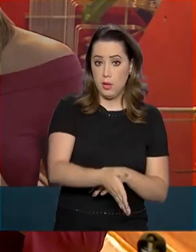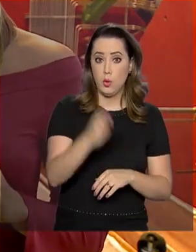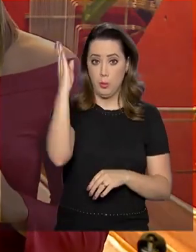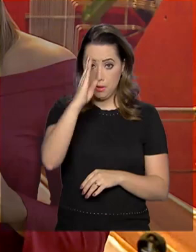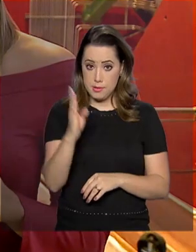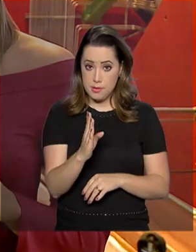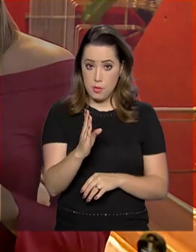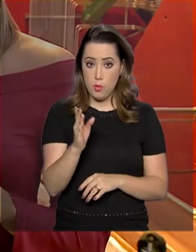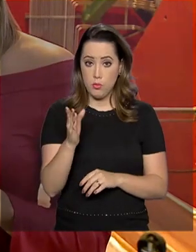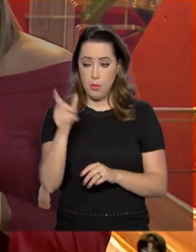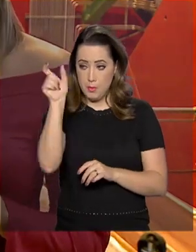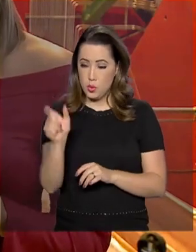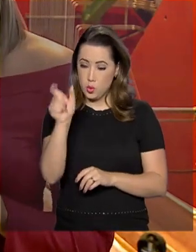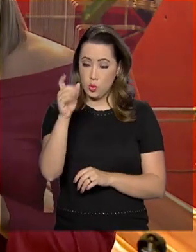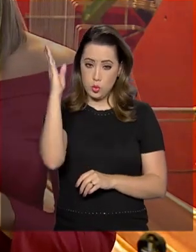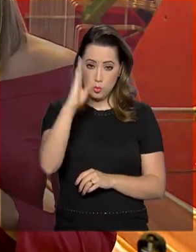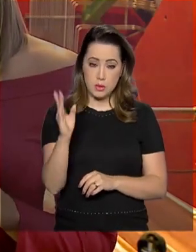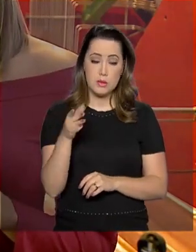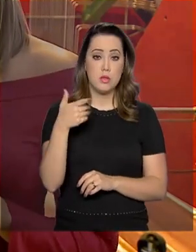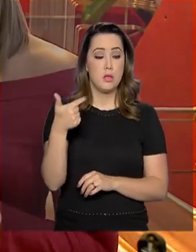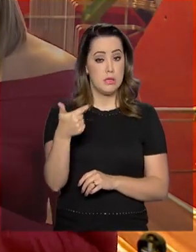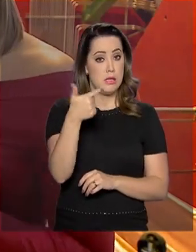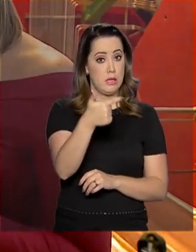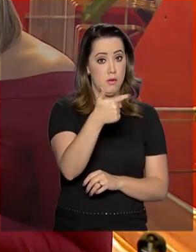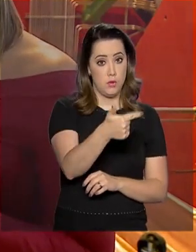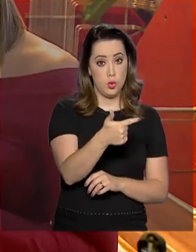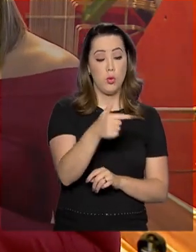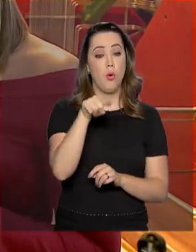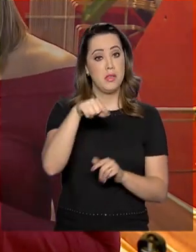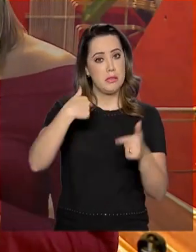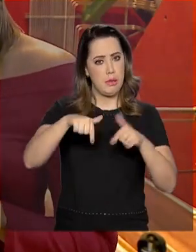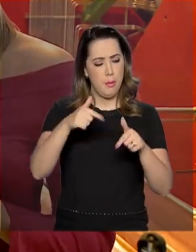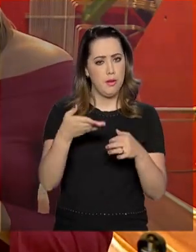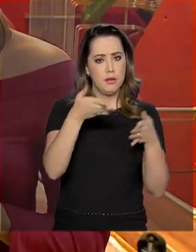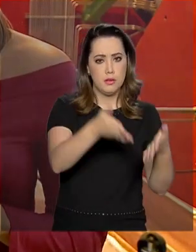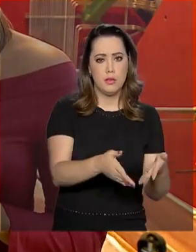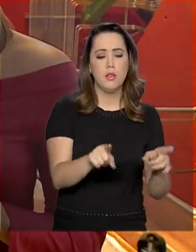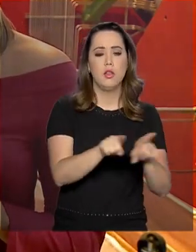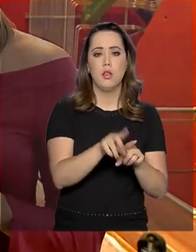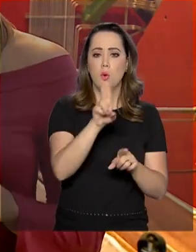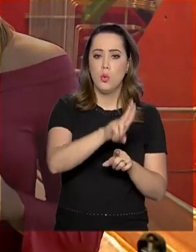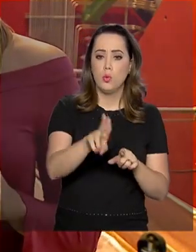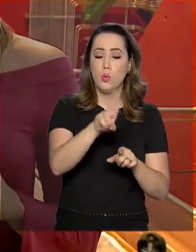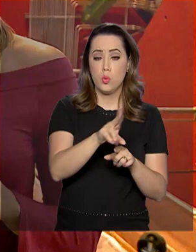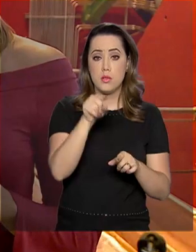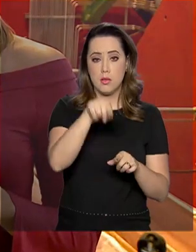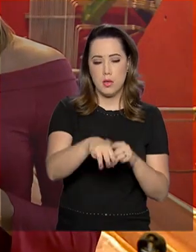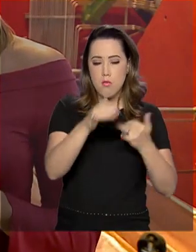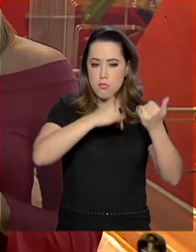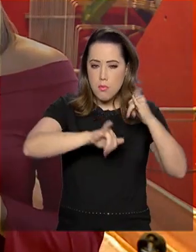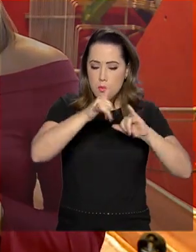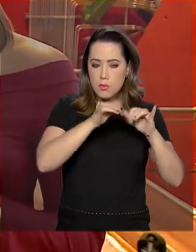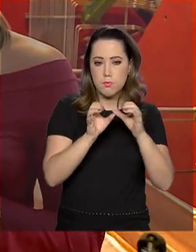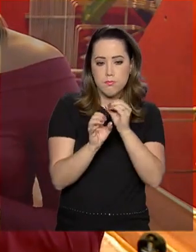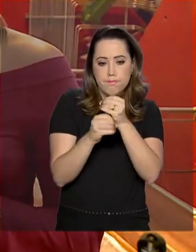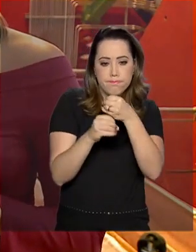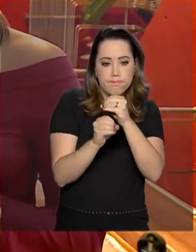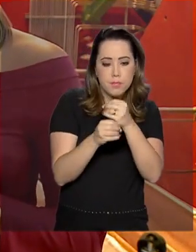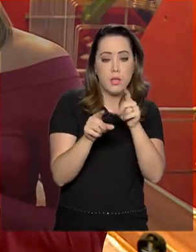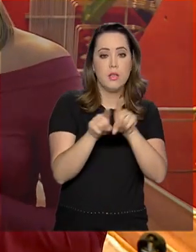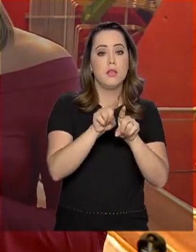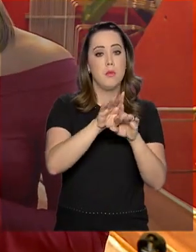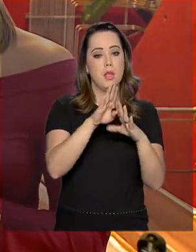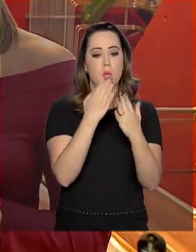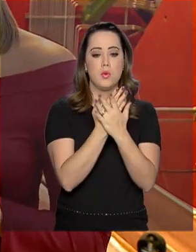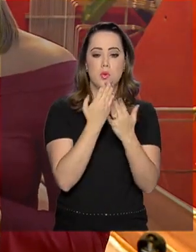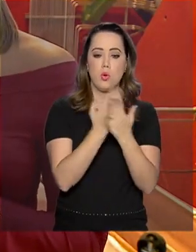122 pesquisadores do Brasil usam as instalações e recursos do CERN. Além disso, há iniciativas como a Escola Anual,